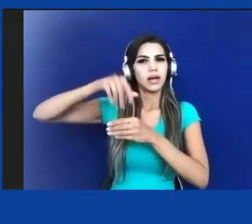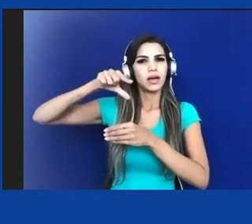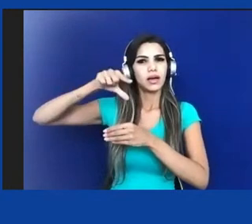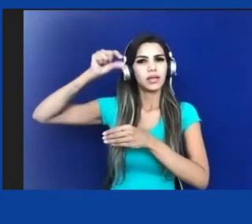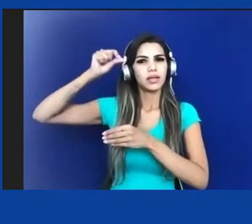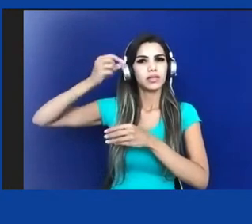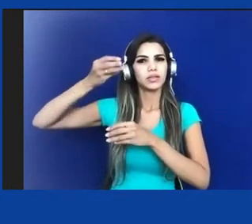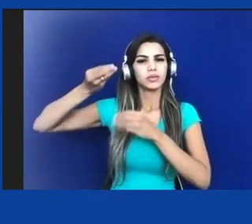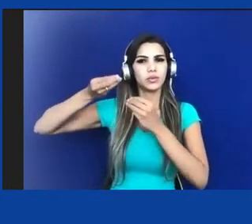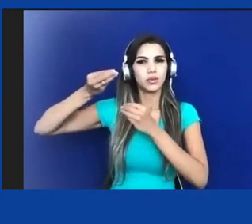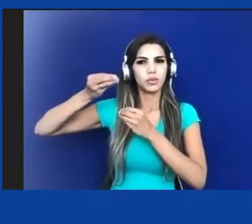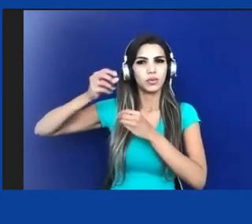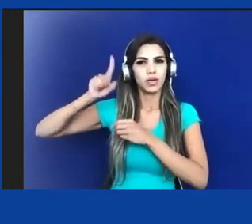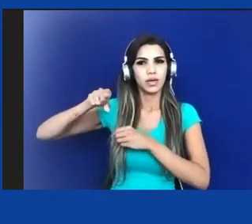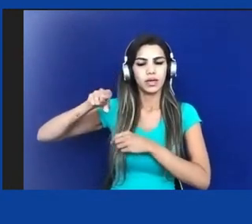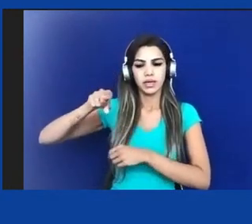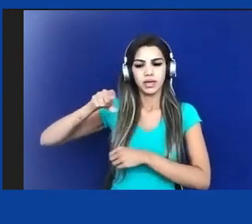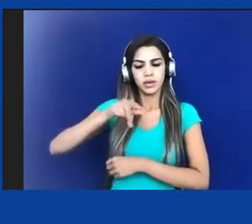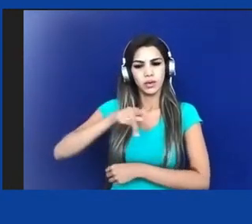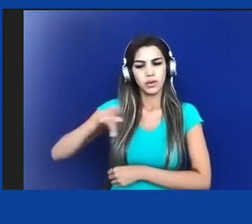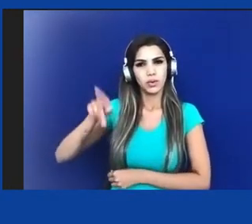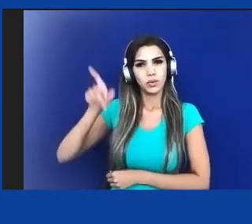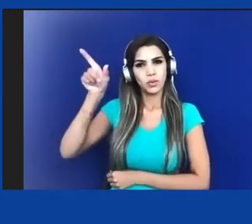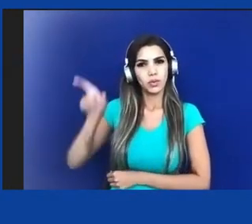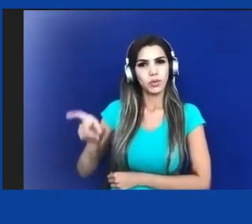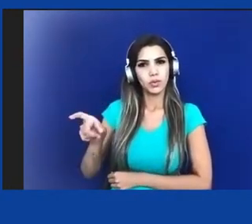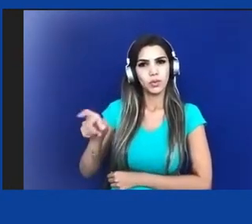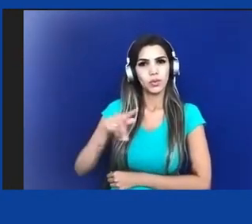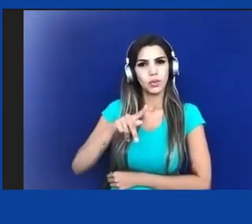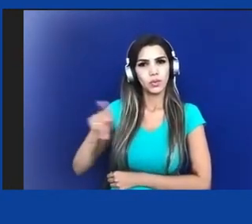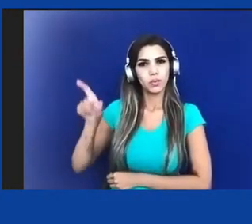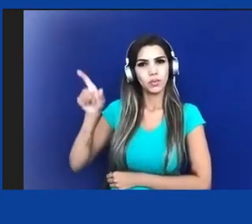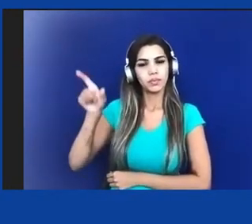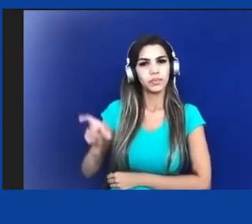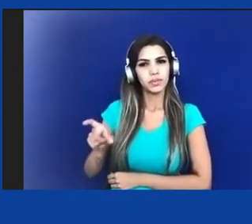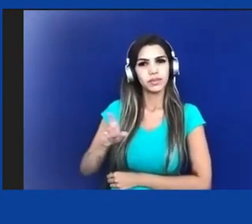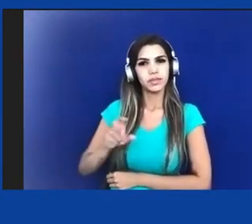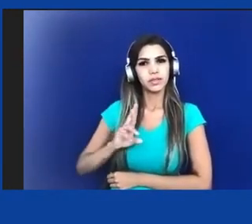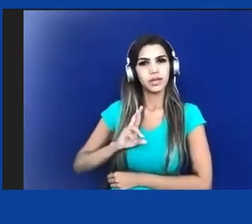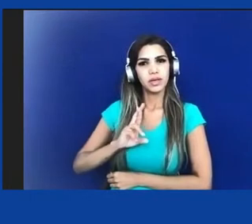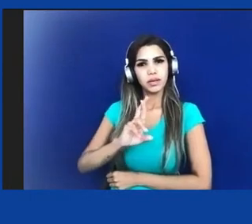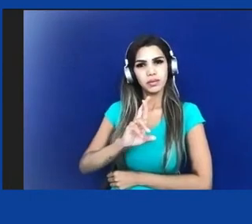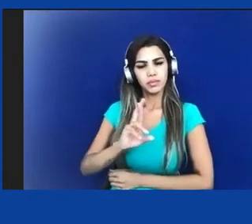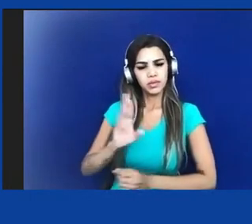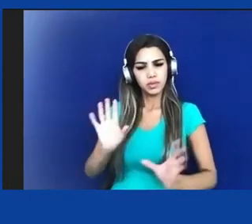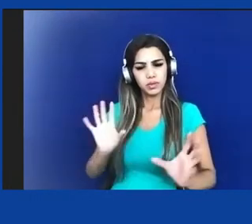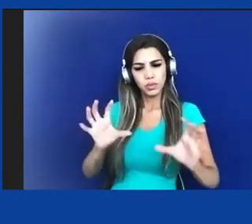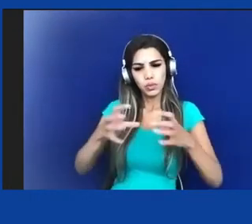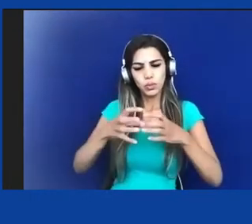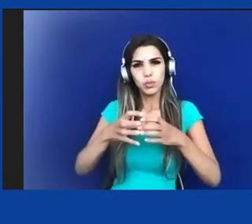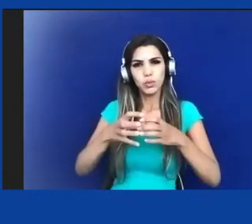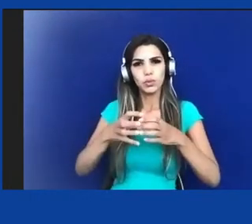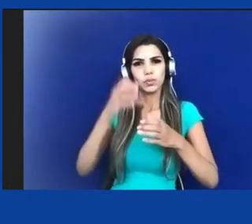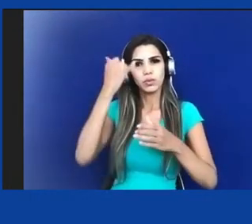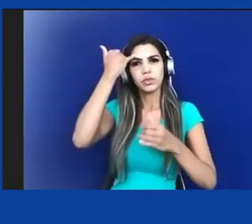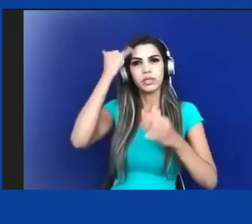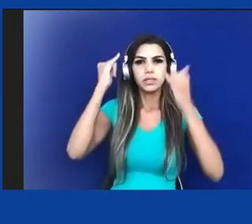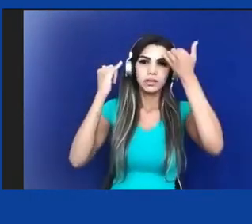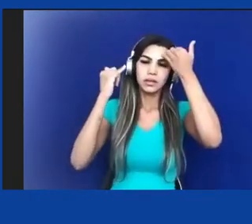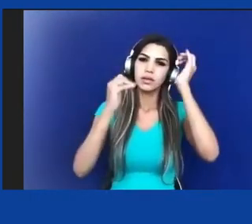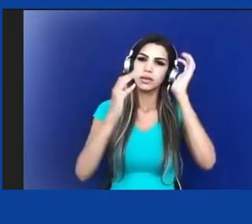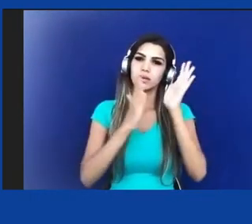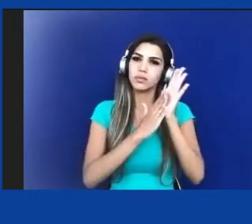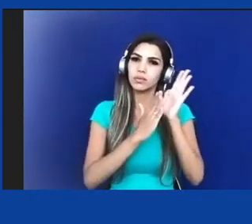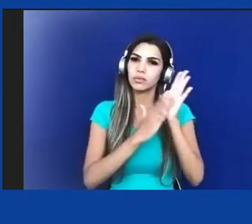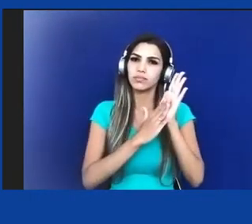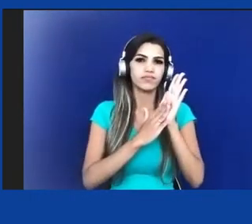uma, vamos dizer assim, um conjunto de propostas, um conjunto de ideias, um conjunto de... Ele é um presidente